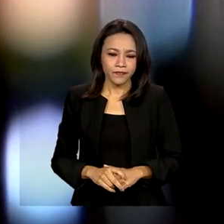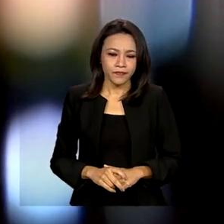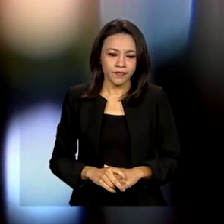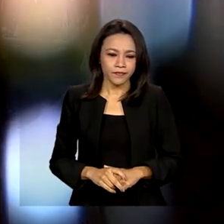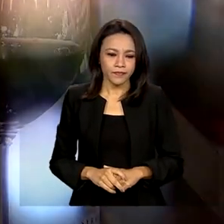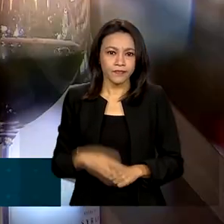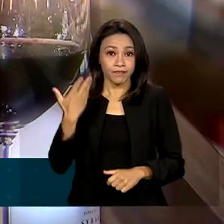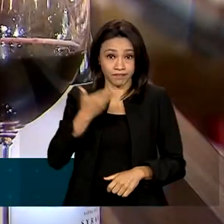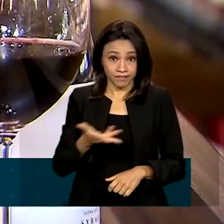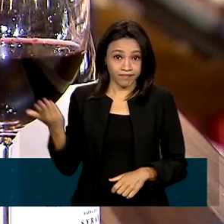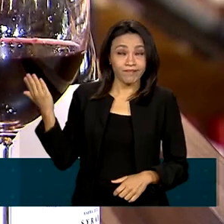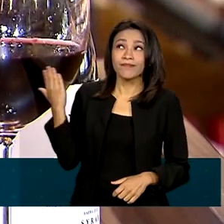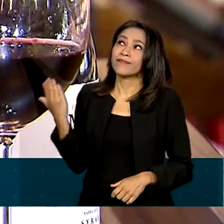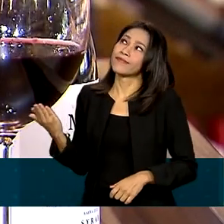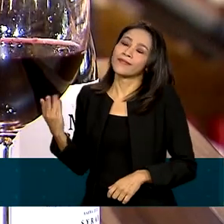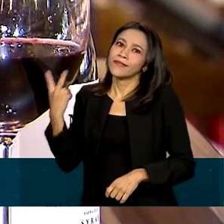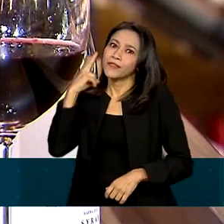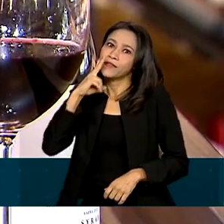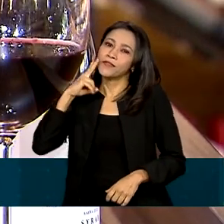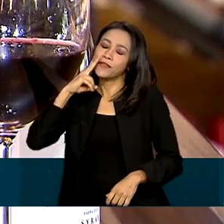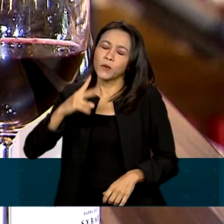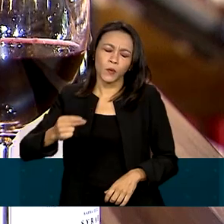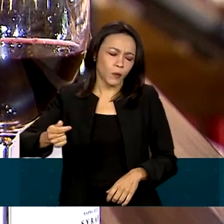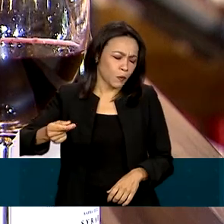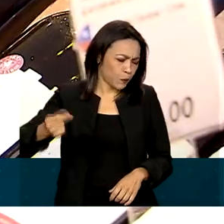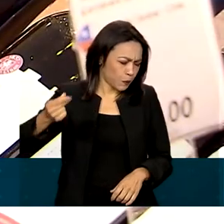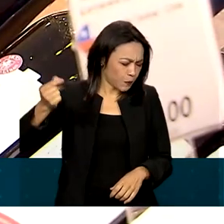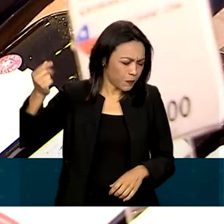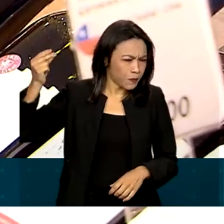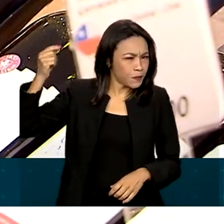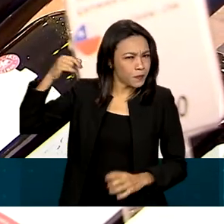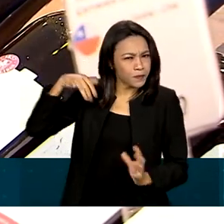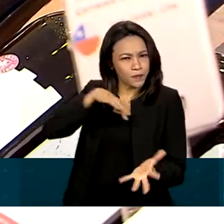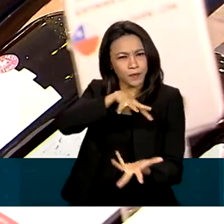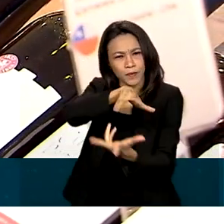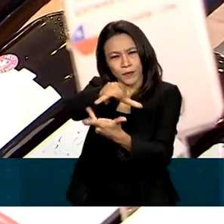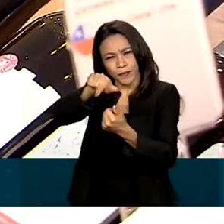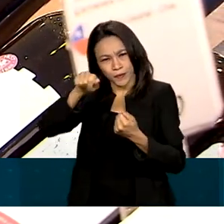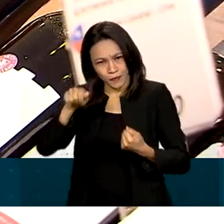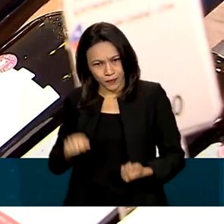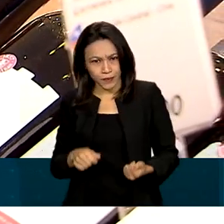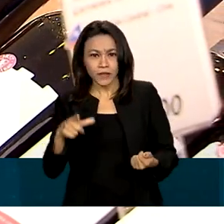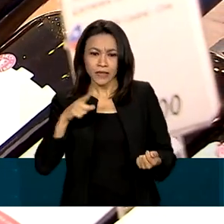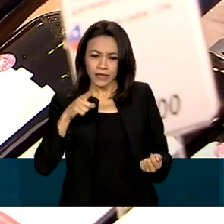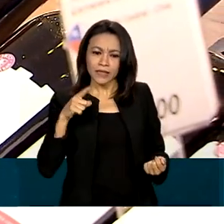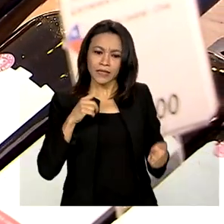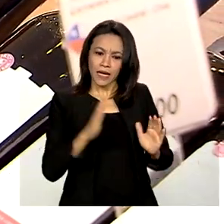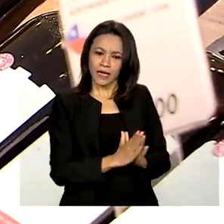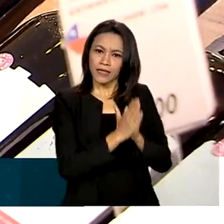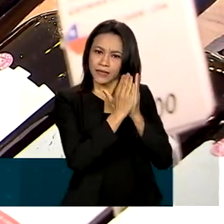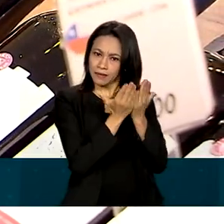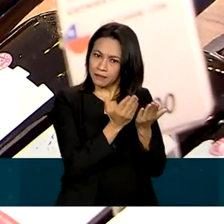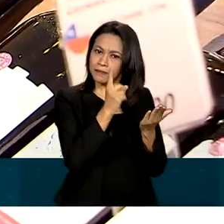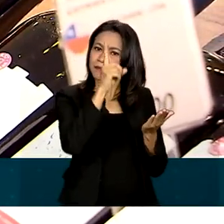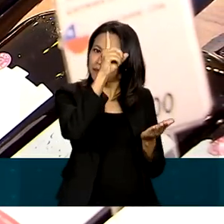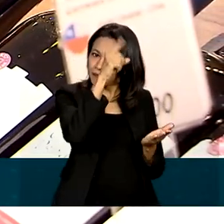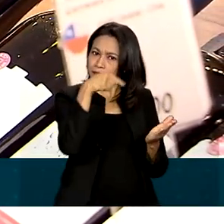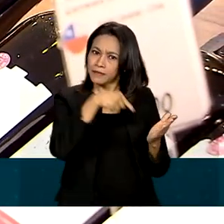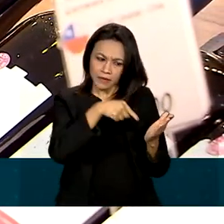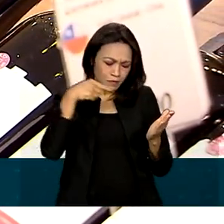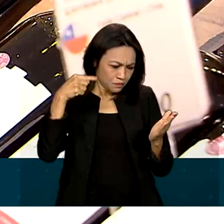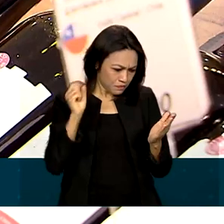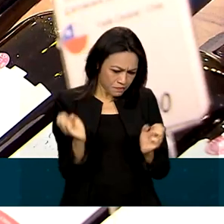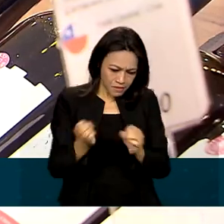O vinho é a bebida mais antiga do mundo. Está nas escrituras sagradas como o primeiro e maior